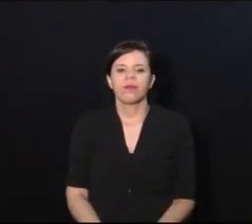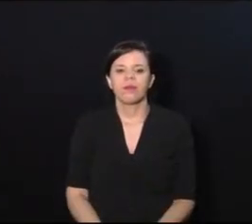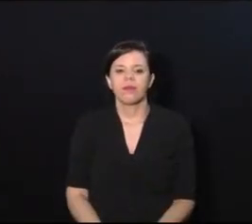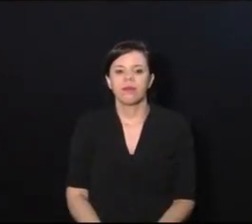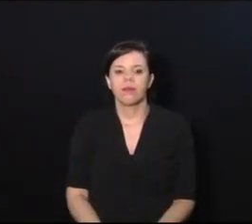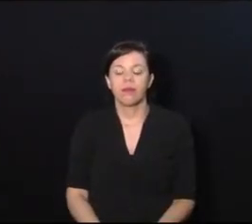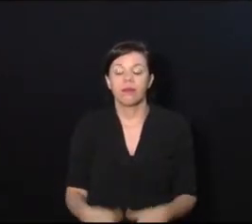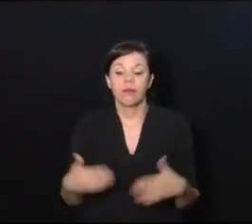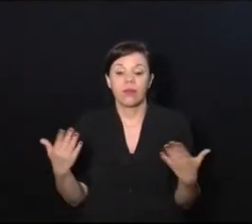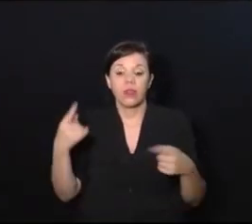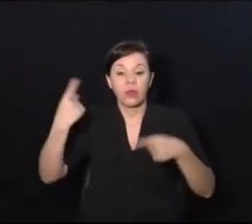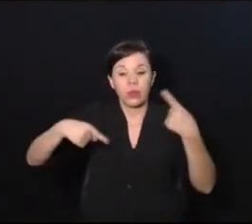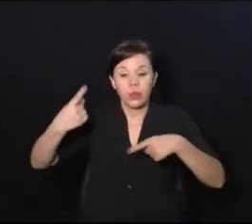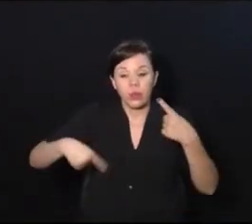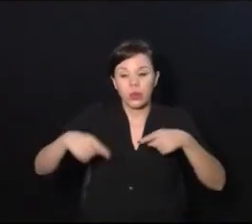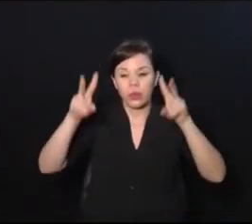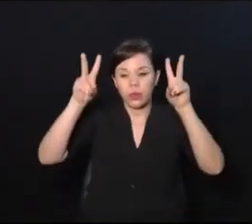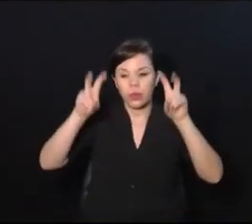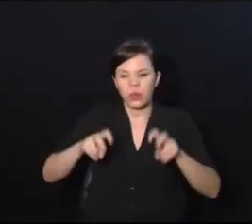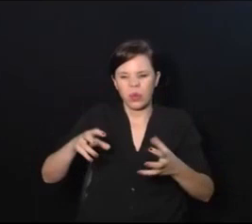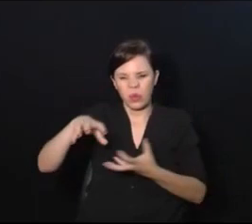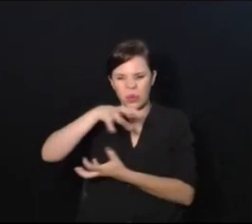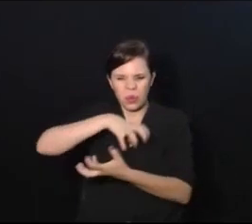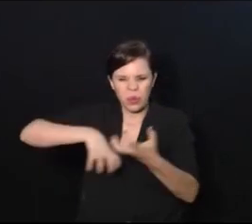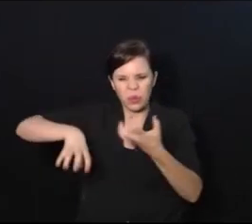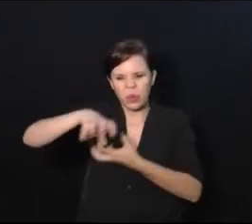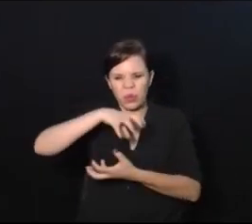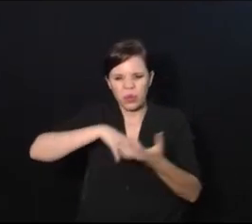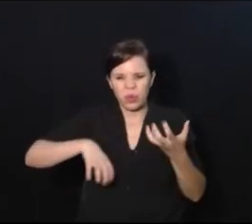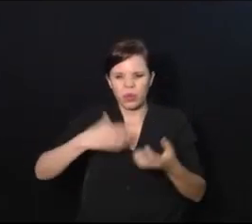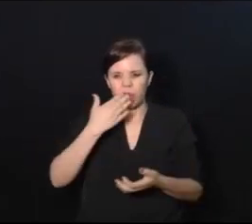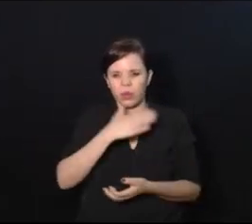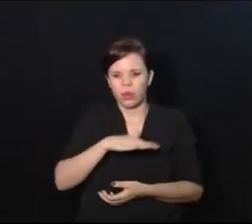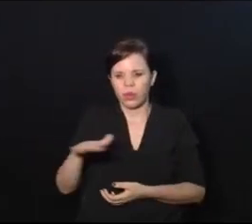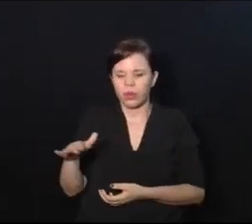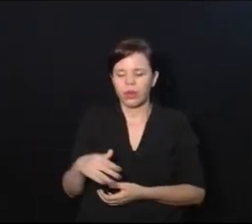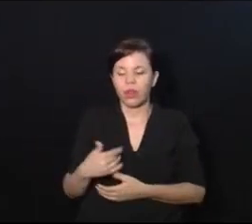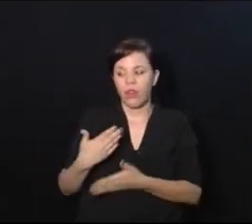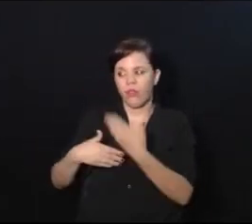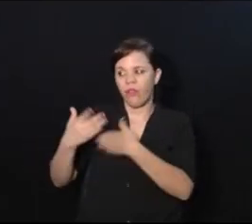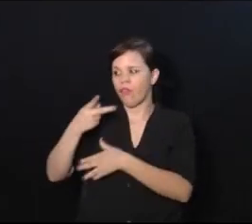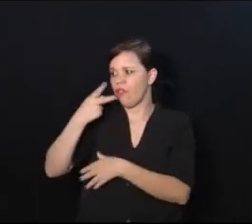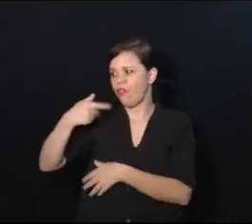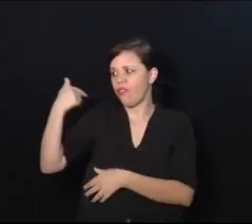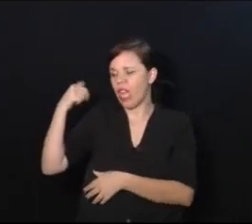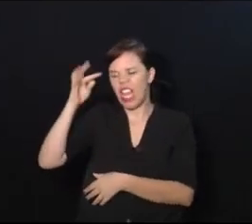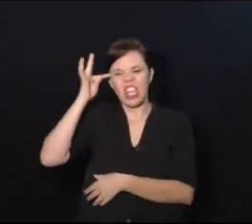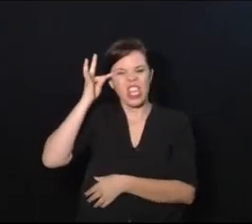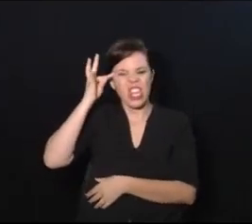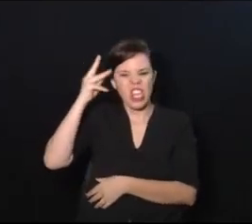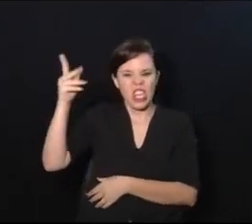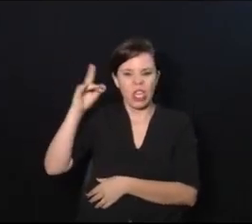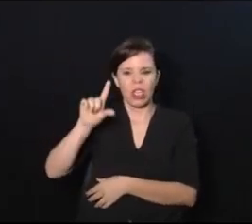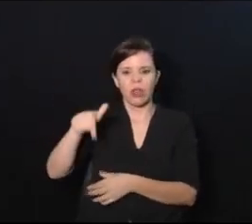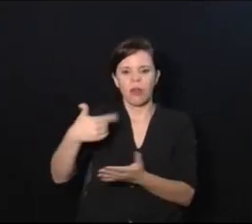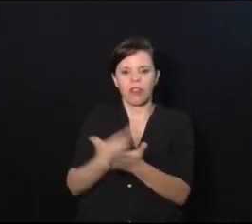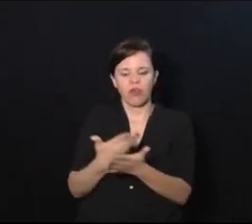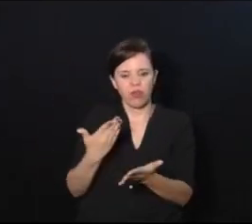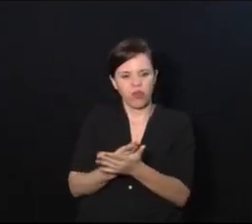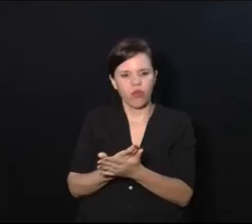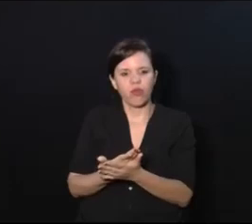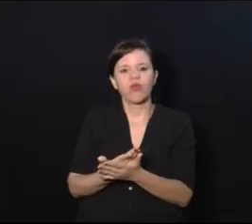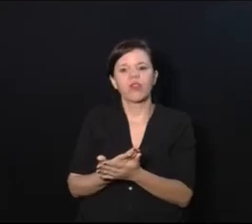Agora eu vou discutir alguns pontos muito polêmicos da infância, como eu já falei ali atrás, teoria, a gente vai estudar na faculdade